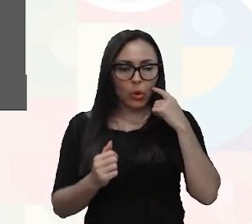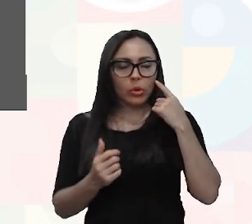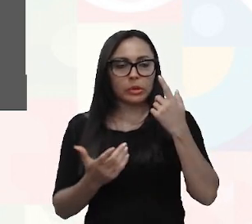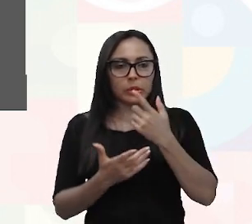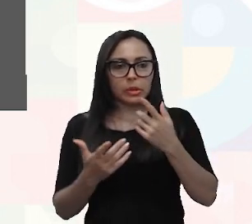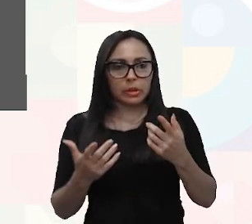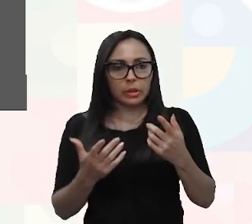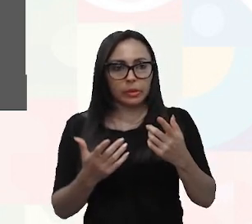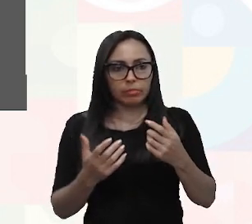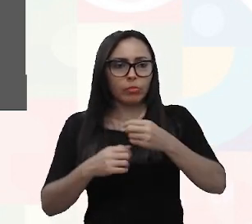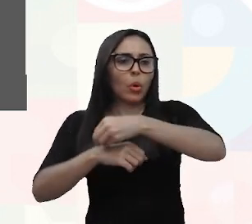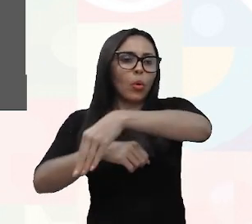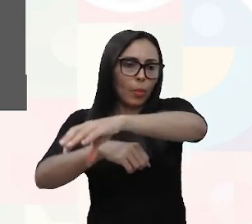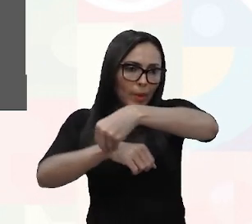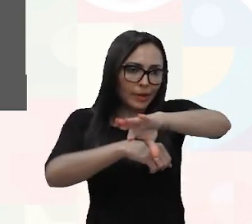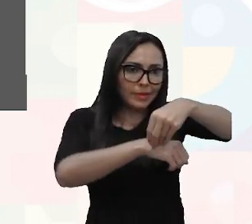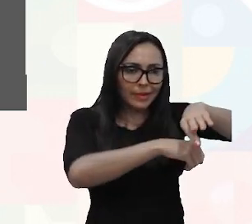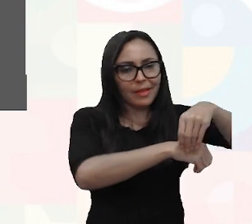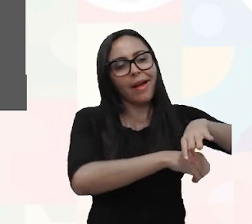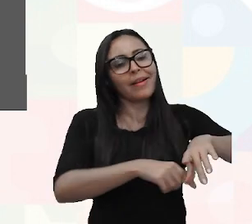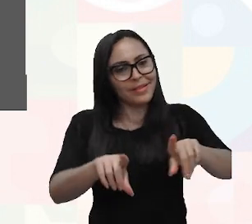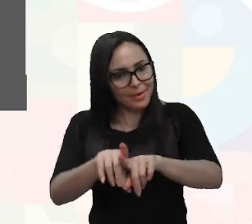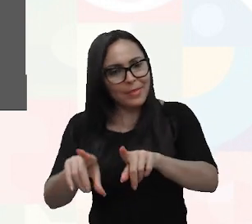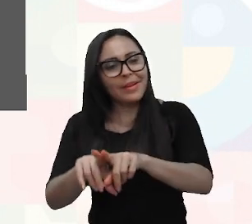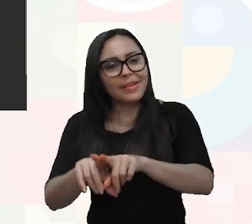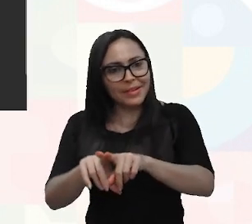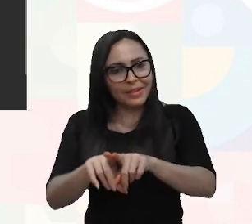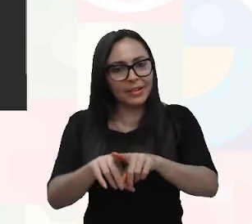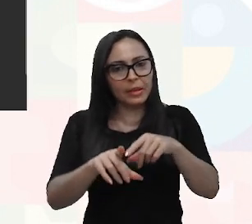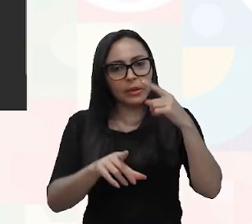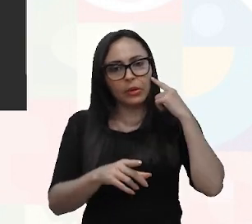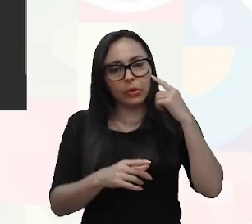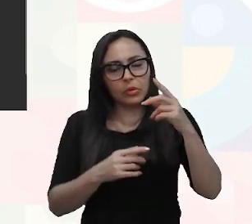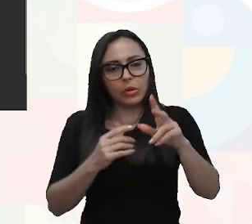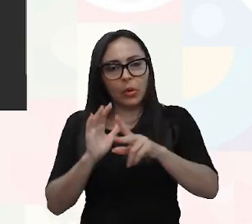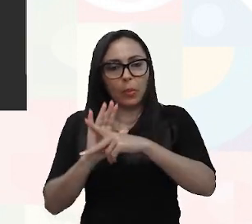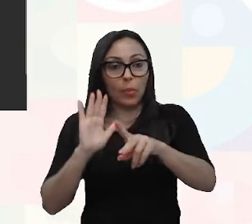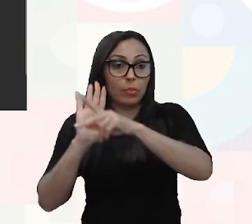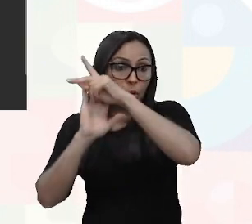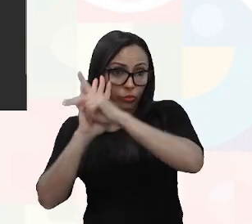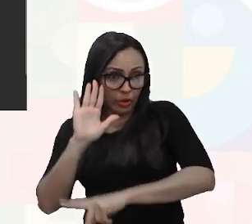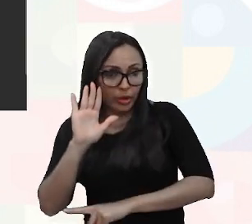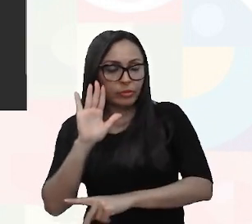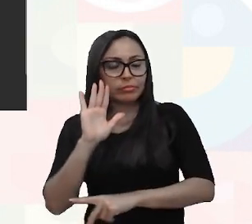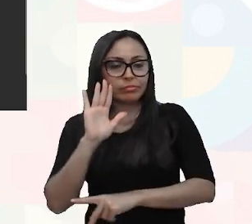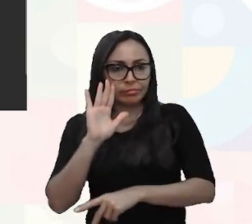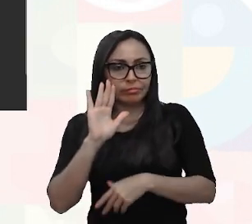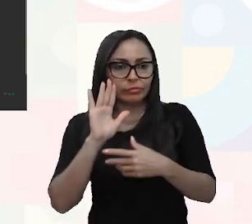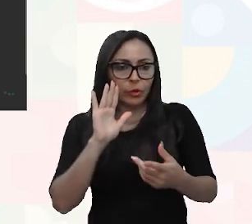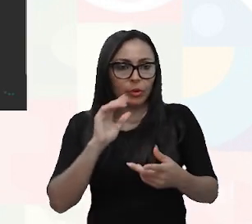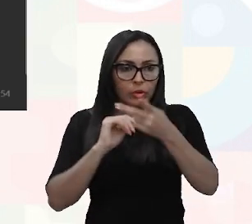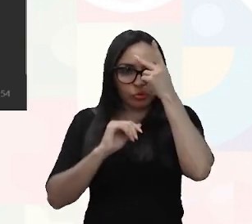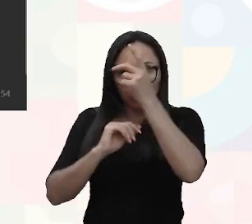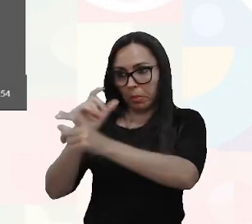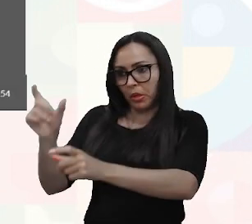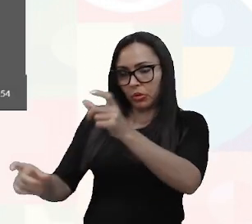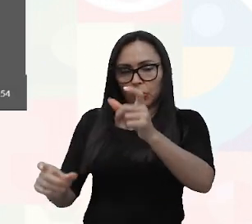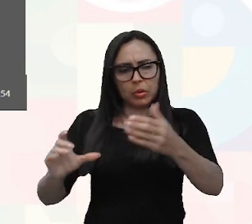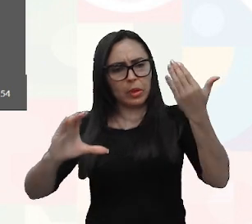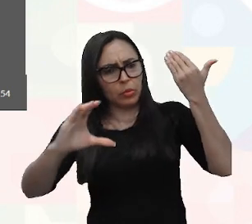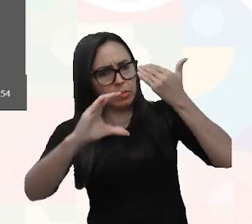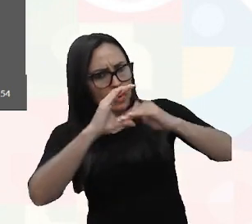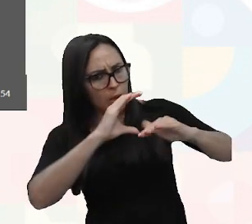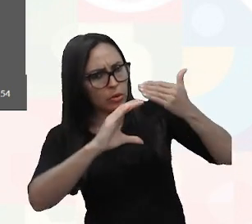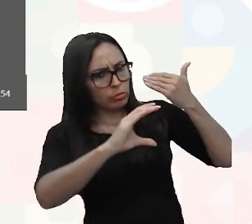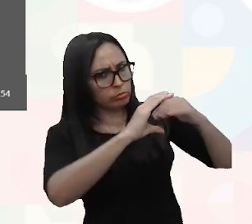você pode compartilhar também, compartilhar o seu projeto, entendeu, com as pessoas através do seu e-mail,